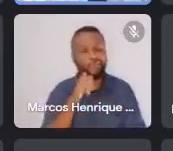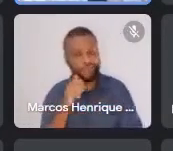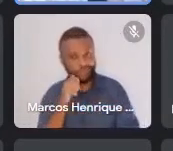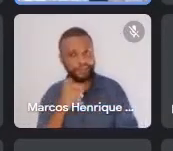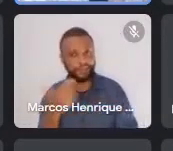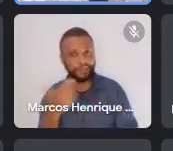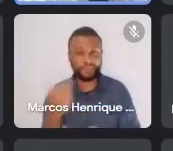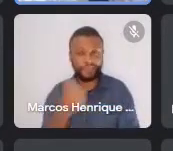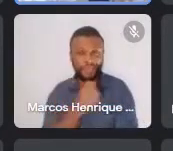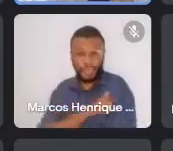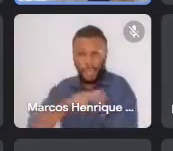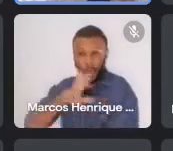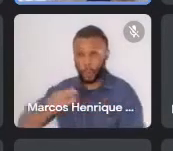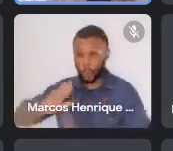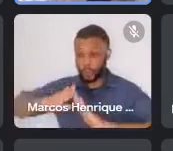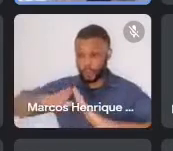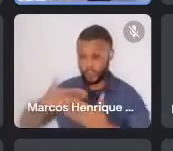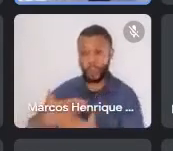Pode passar.